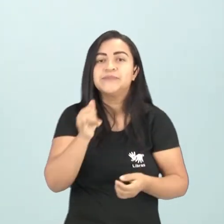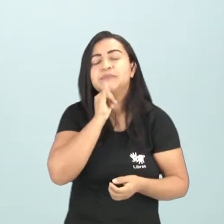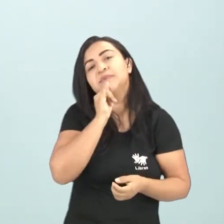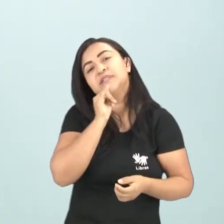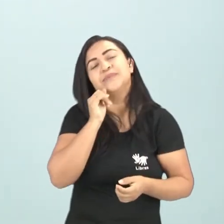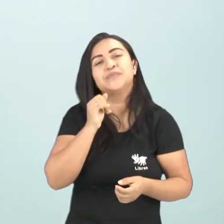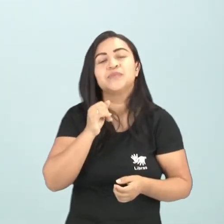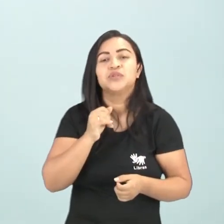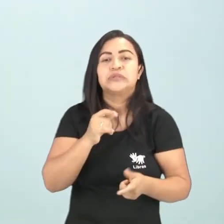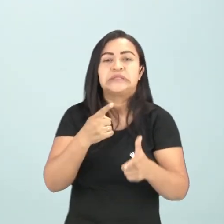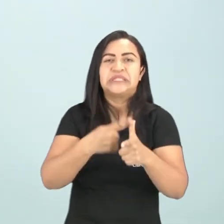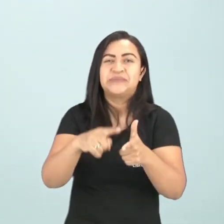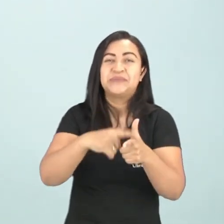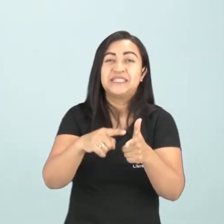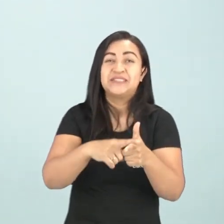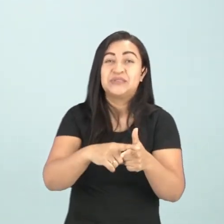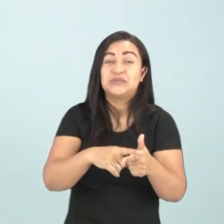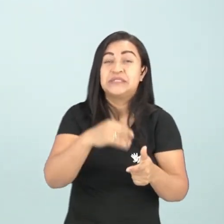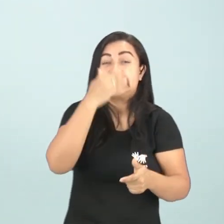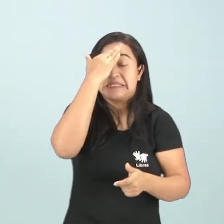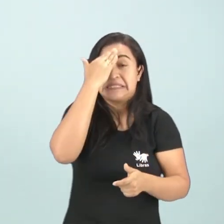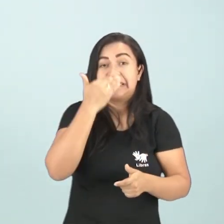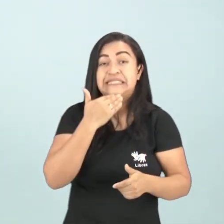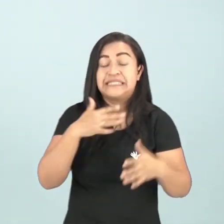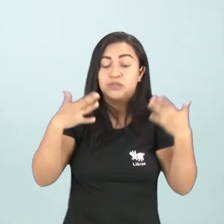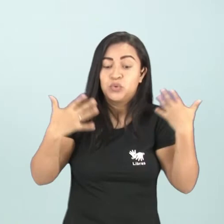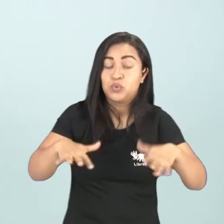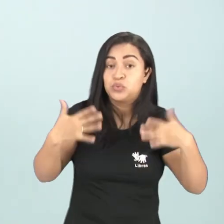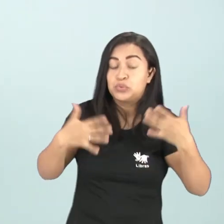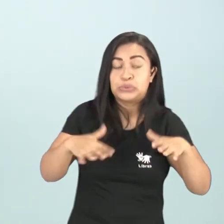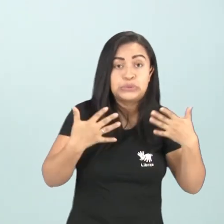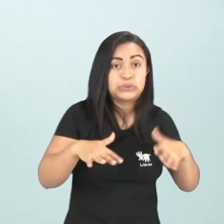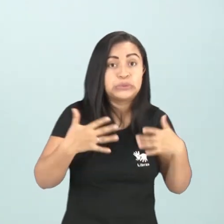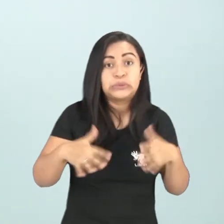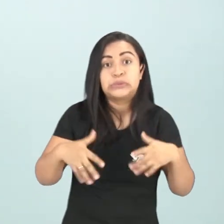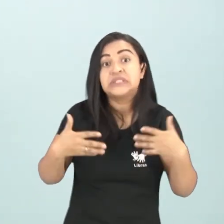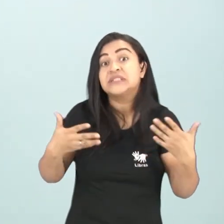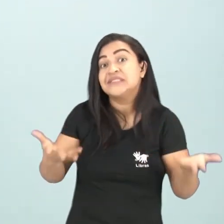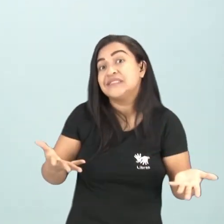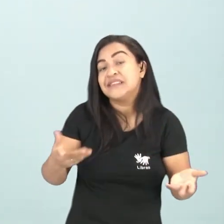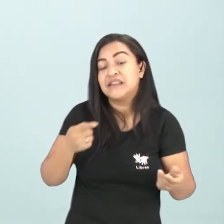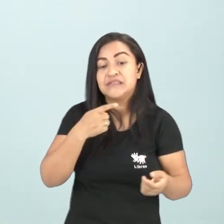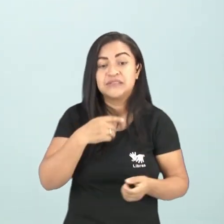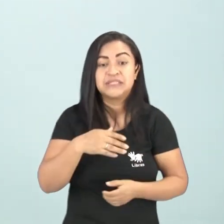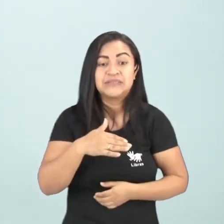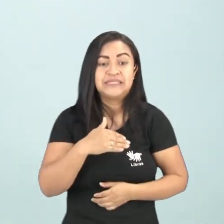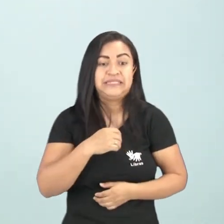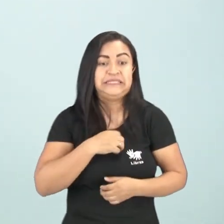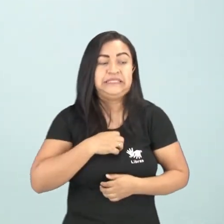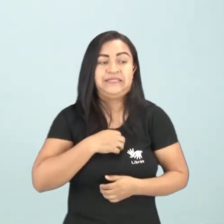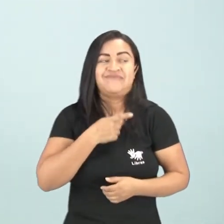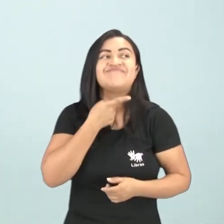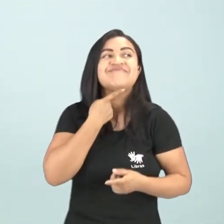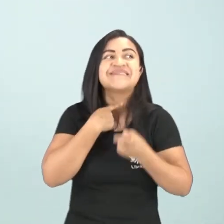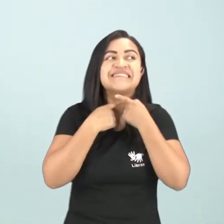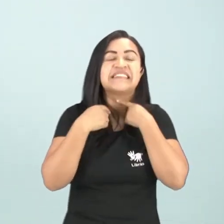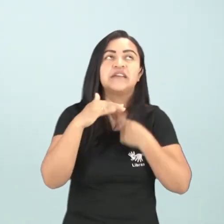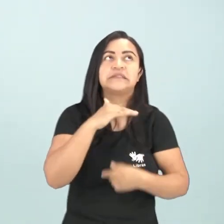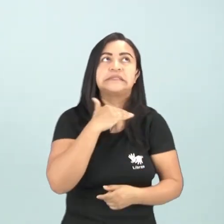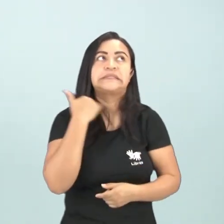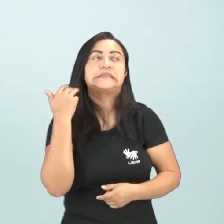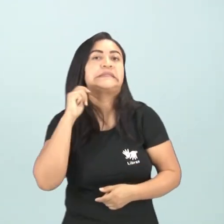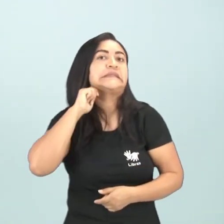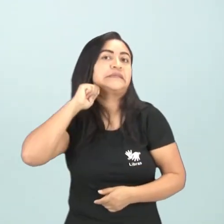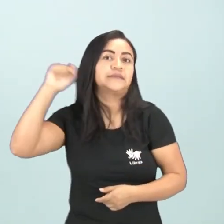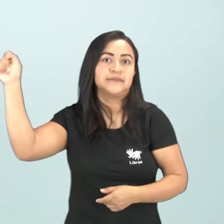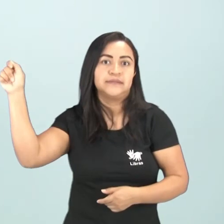agravado e ali ele não sabe se ele vai para debaixo da ponte, por exemplo, ou se ele vai procurar um